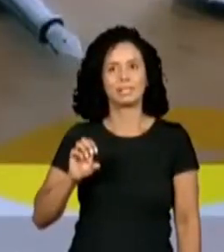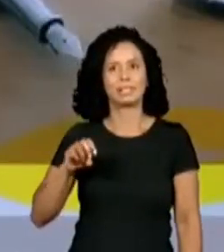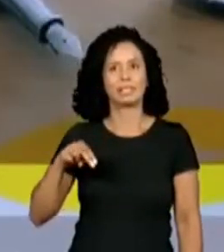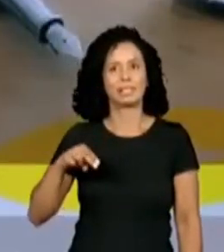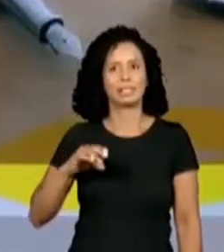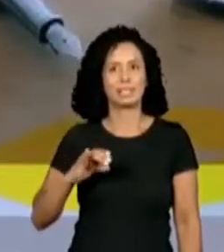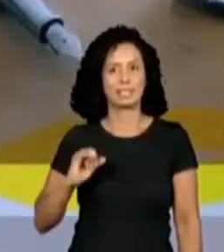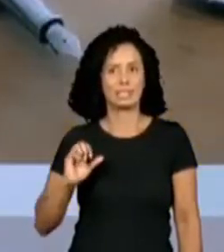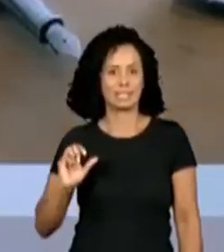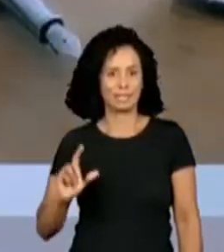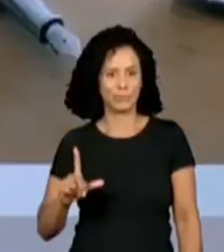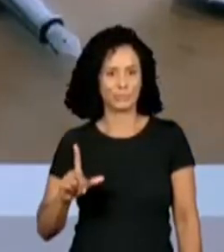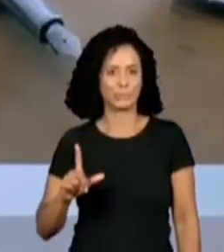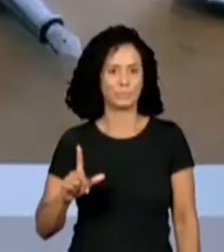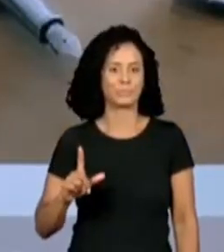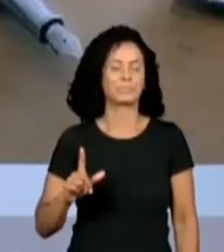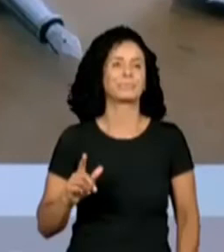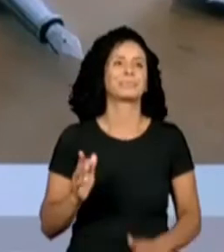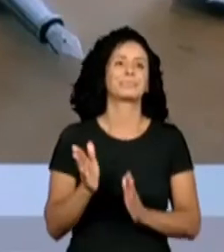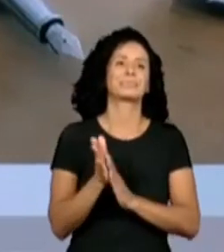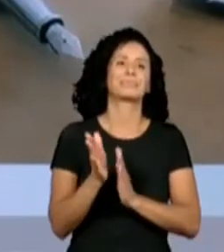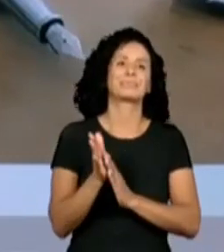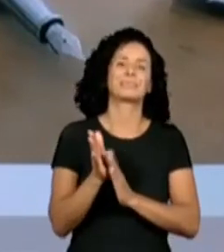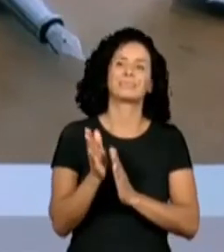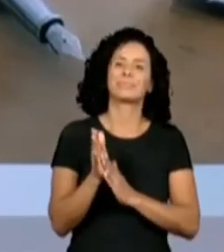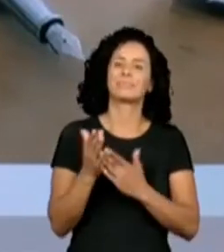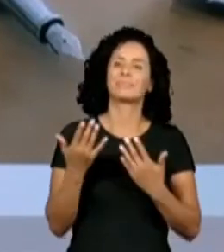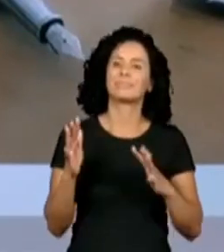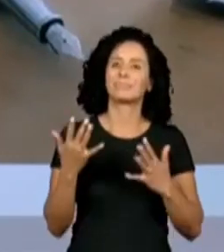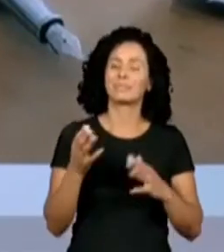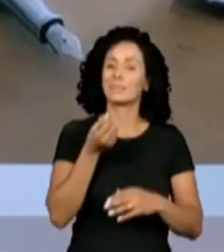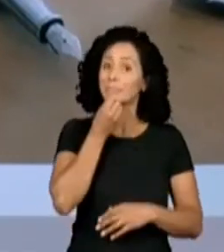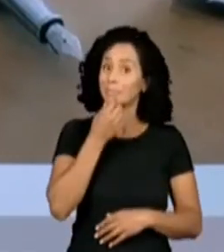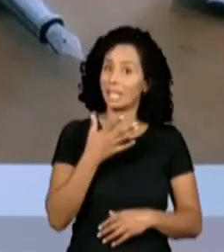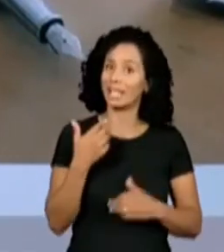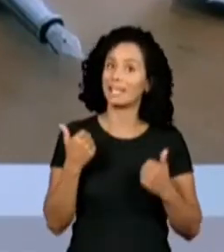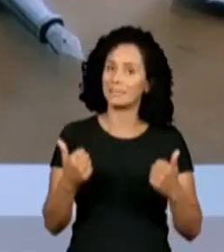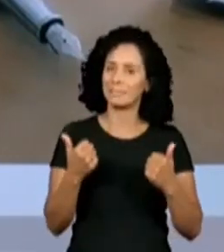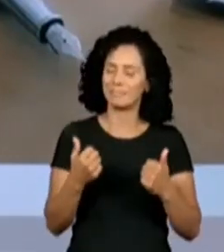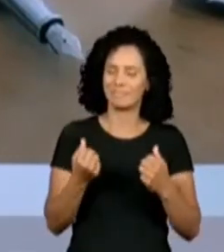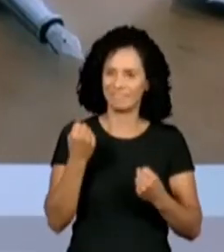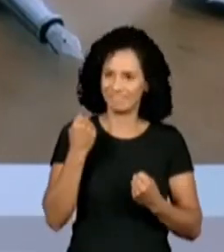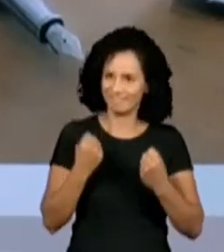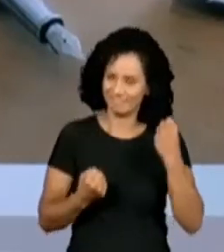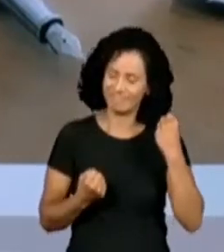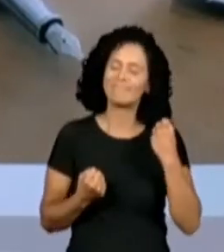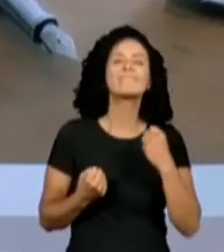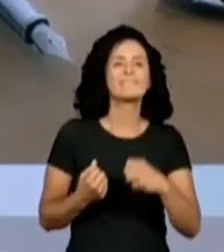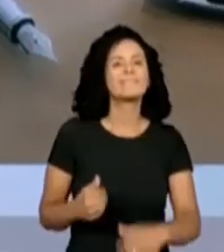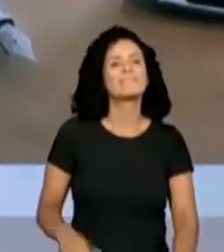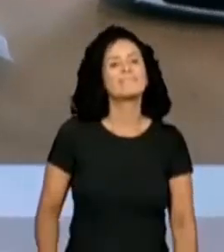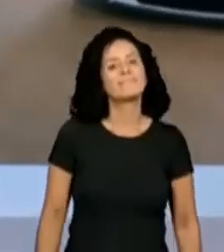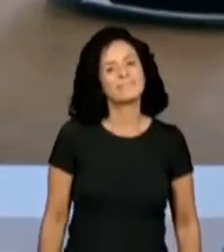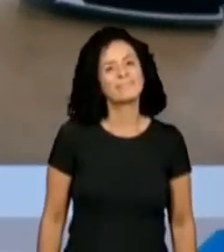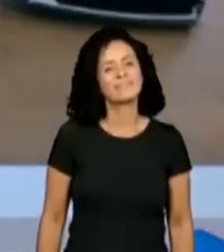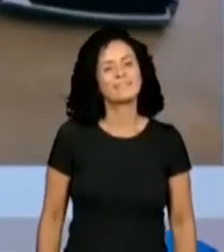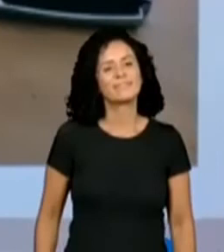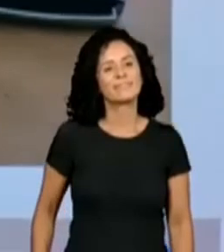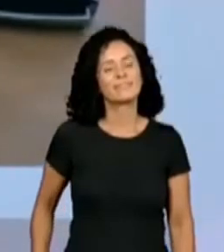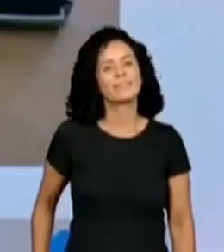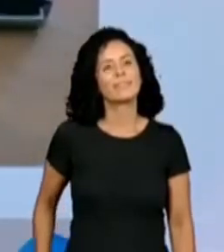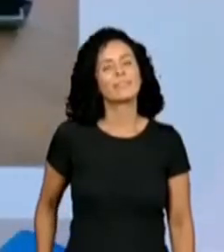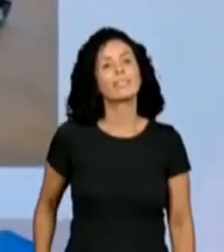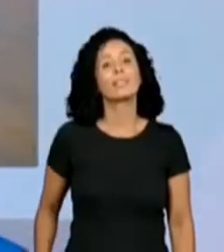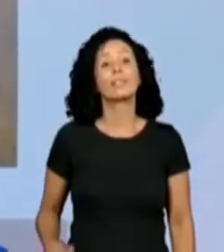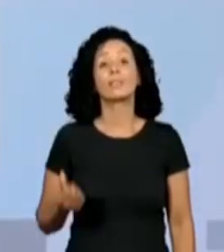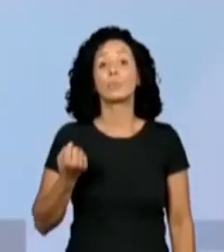Deixa eu apagar tudo que eu já escrevi aqui para ficar mais clean. Então, pencil. Yes, that's it. And number two, mandaram aqui para a gente